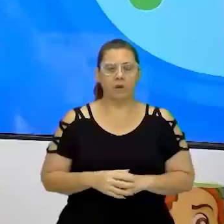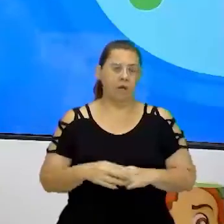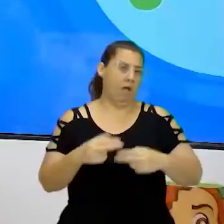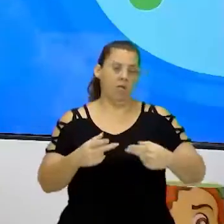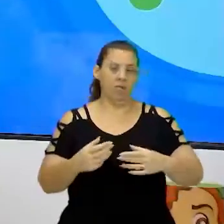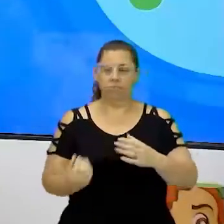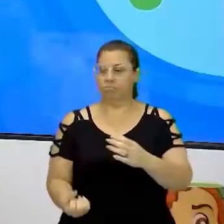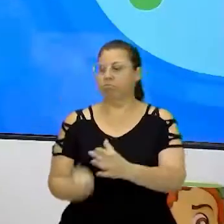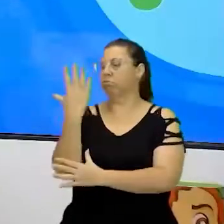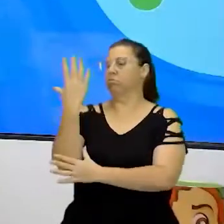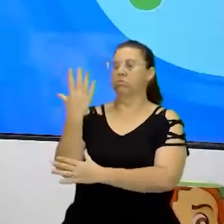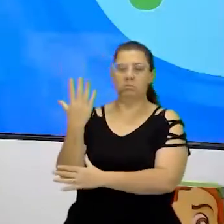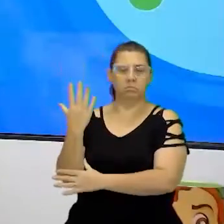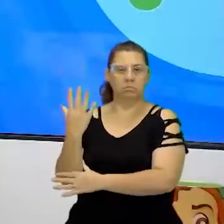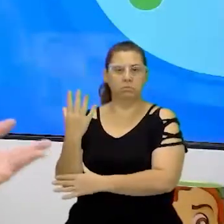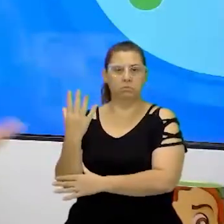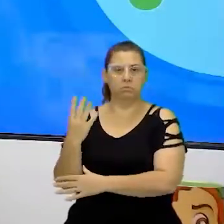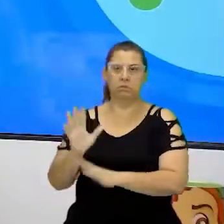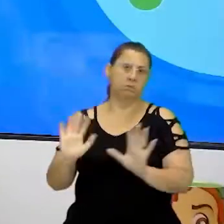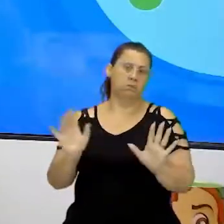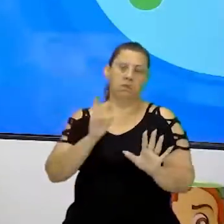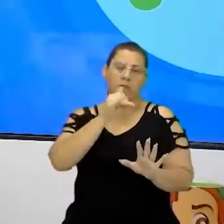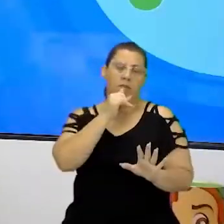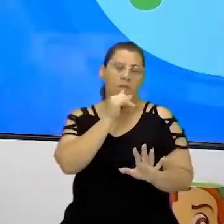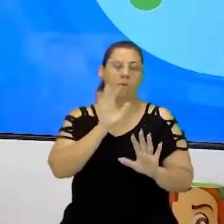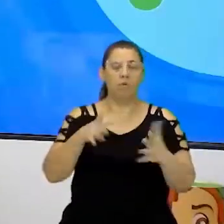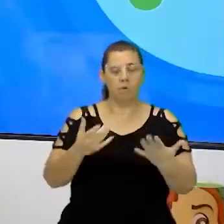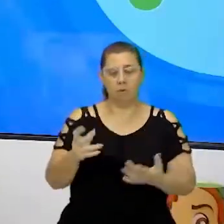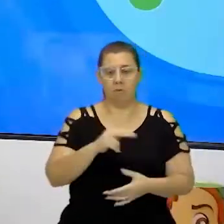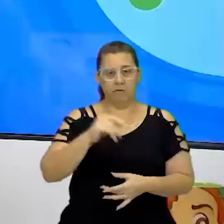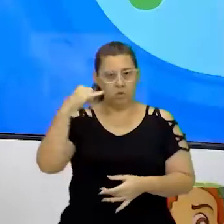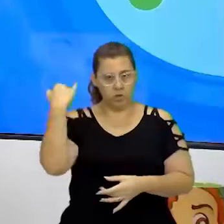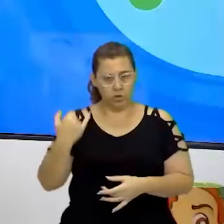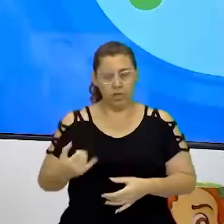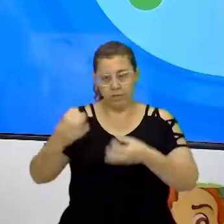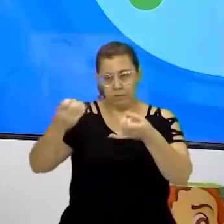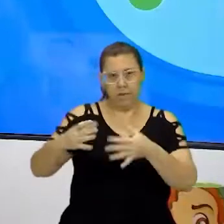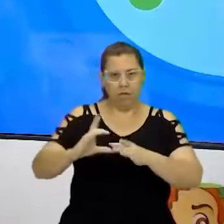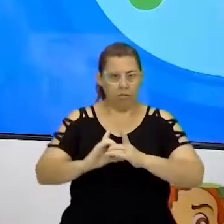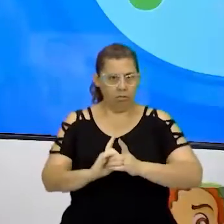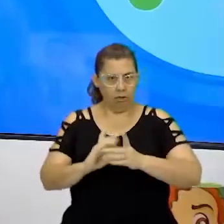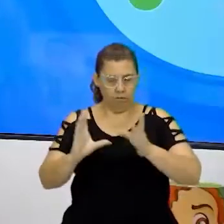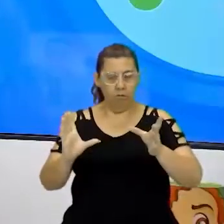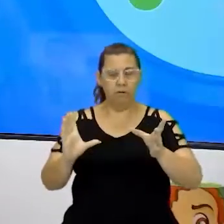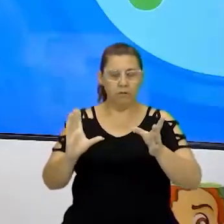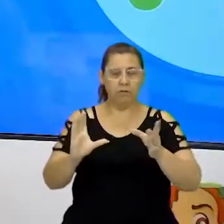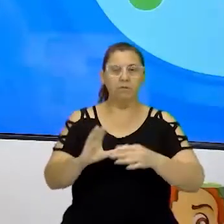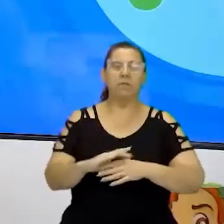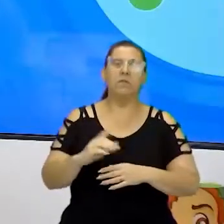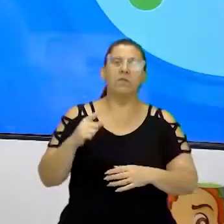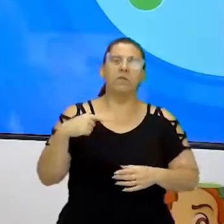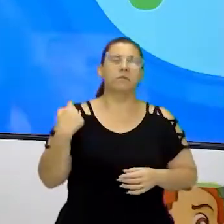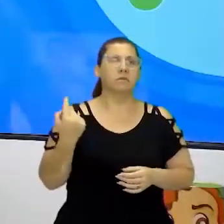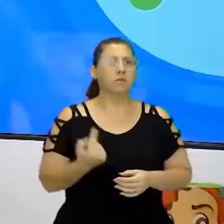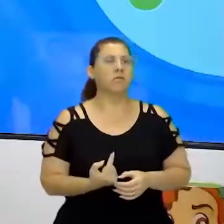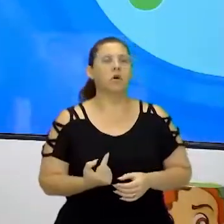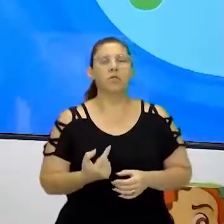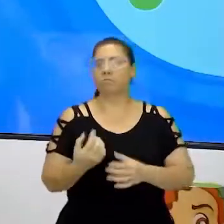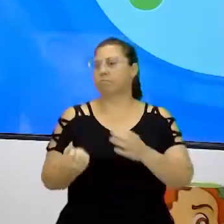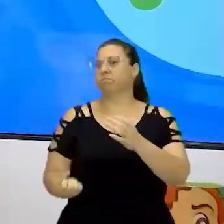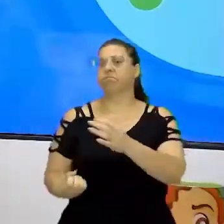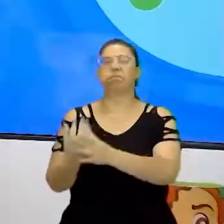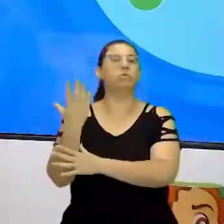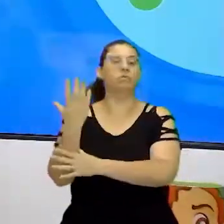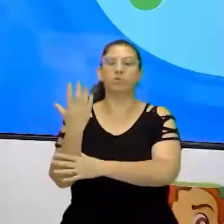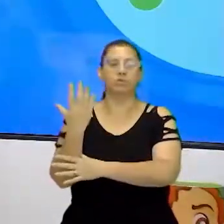brotaram do nada. E, por exemplo, quando a professora Janaína fala da democracia, a gente não brotou aqui.